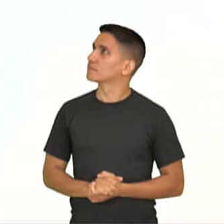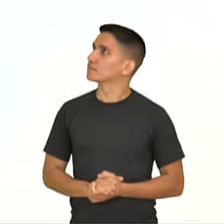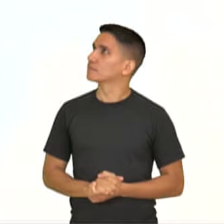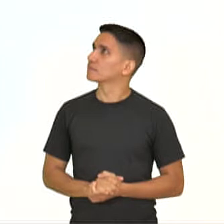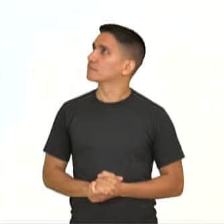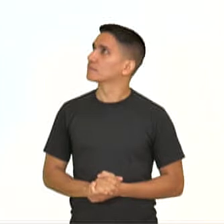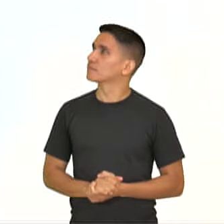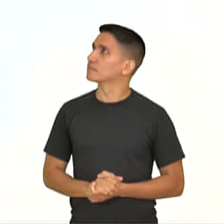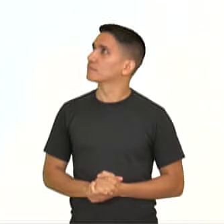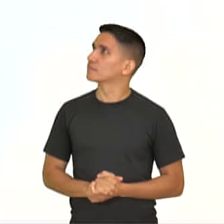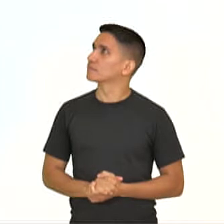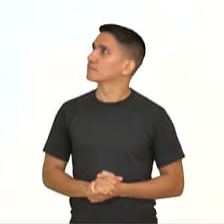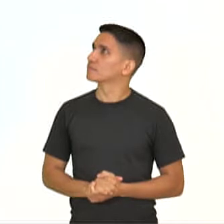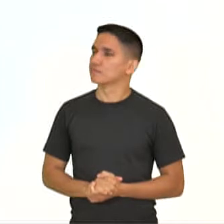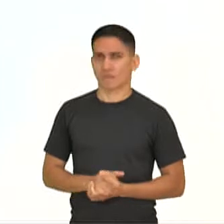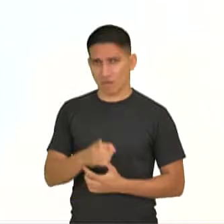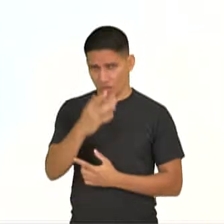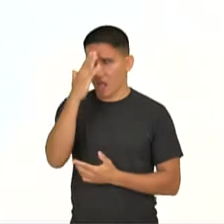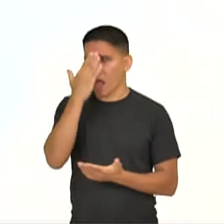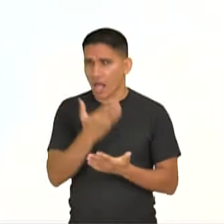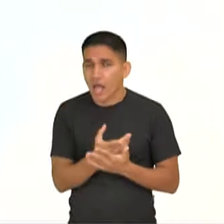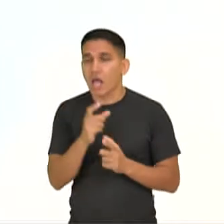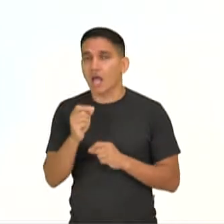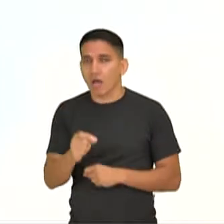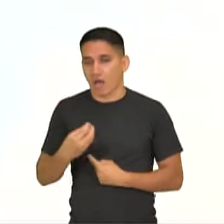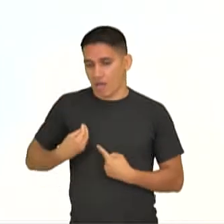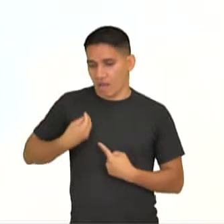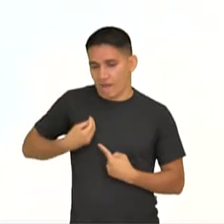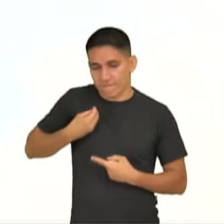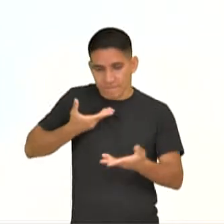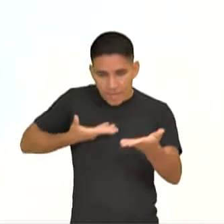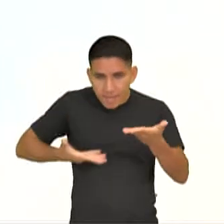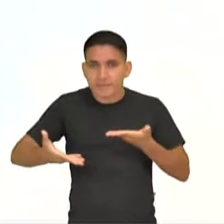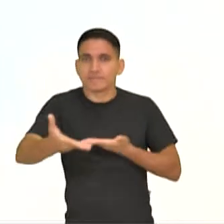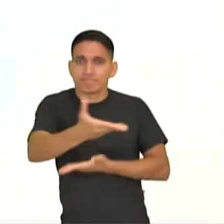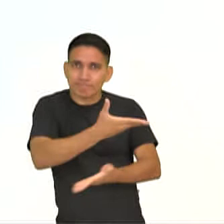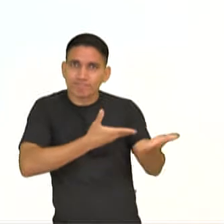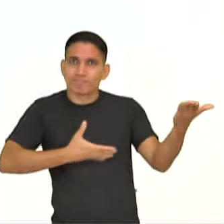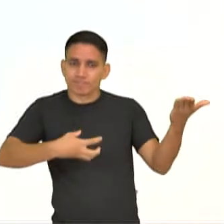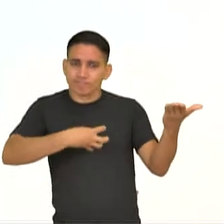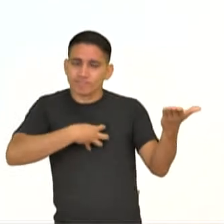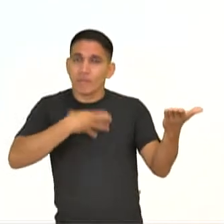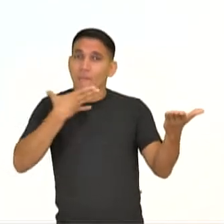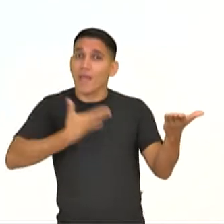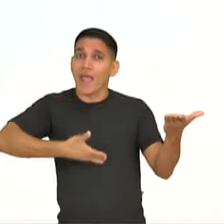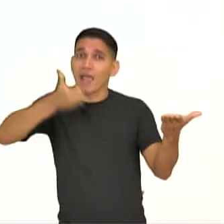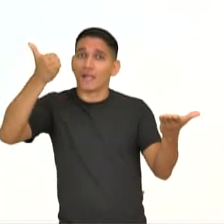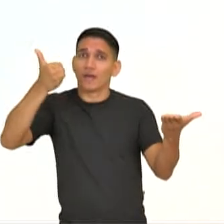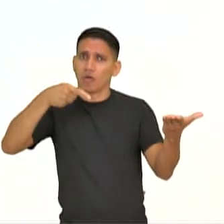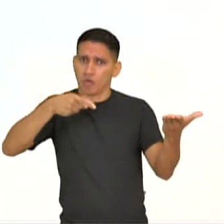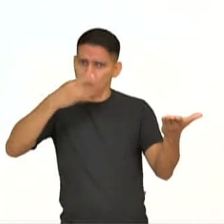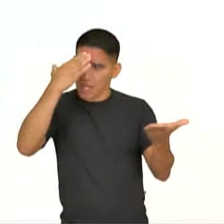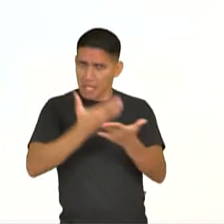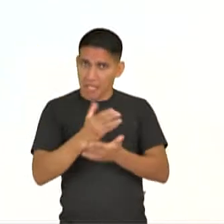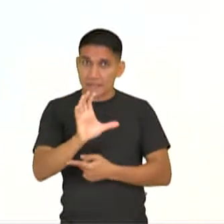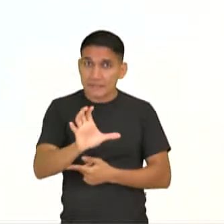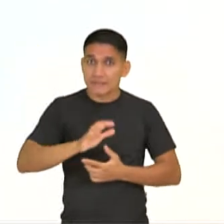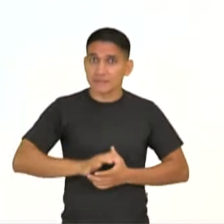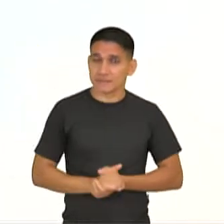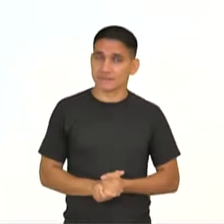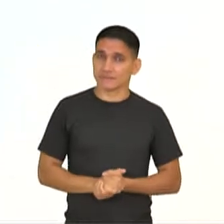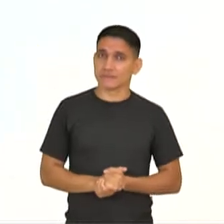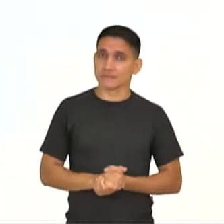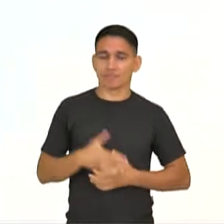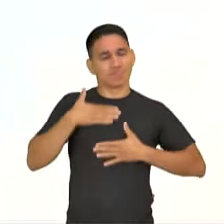tiene más sentido? Você acredita que você compartir, você dividir lo que você tem, se de repente te deixa